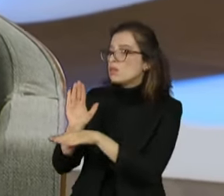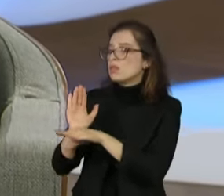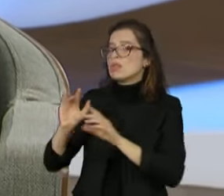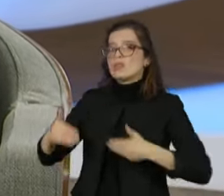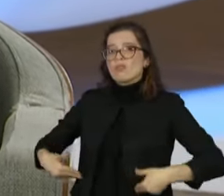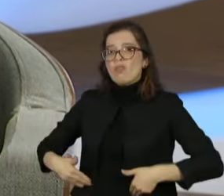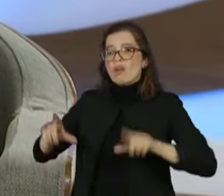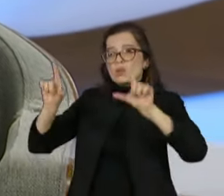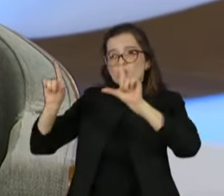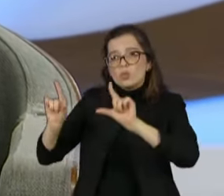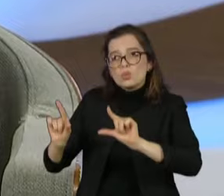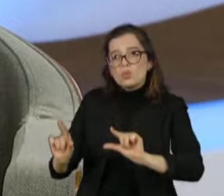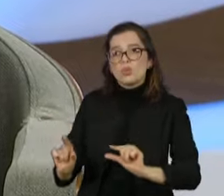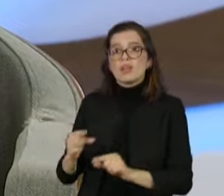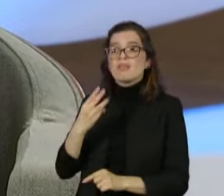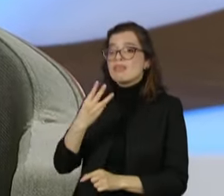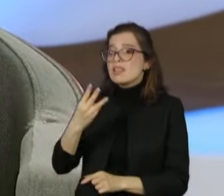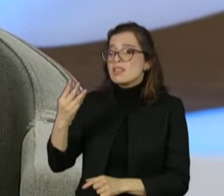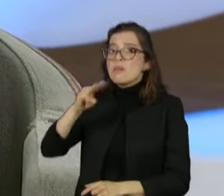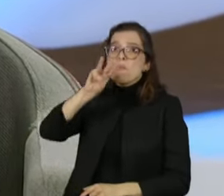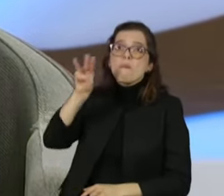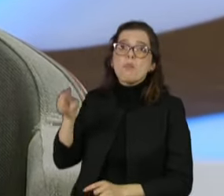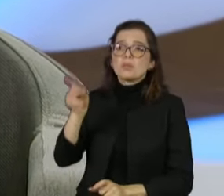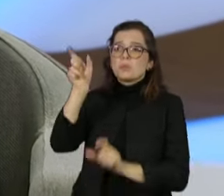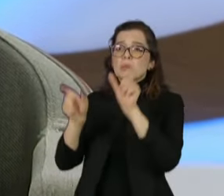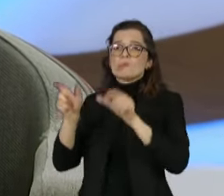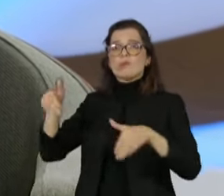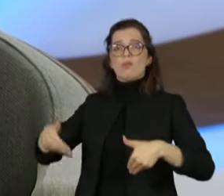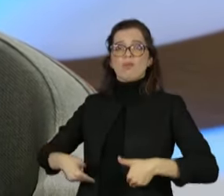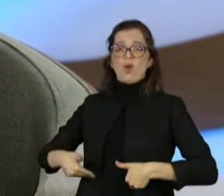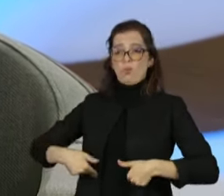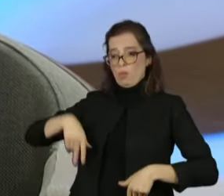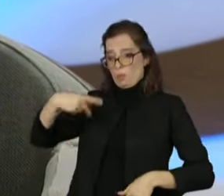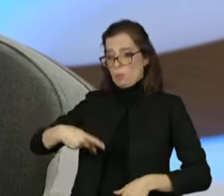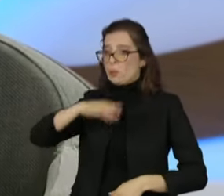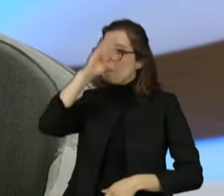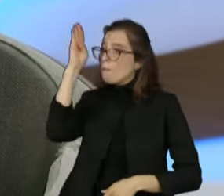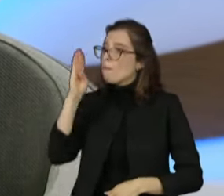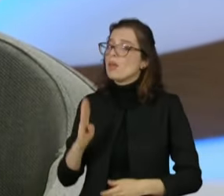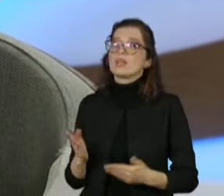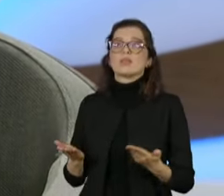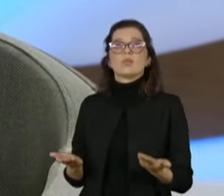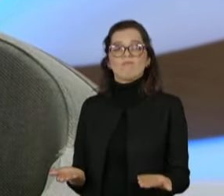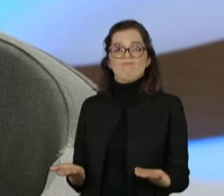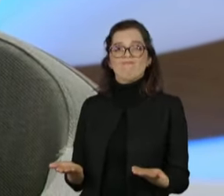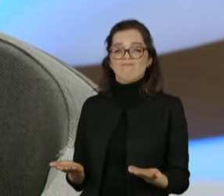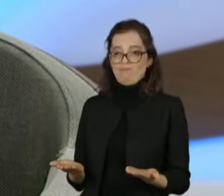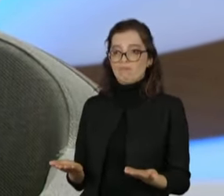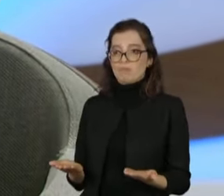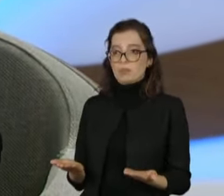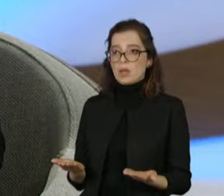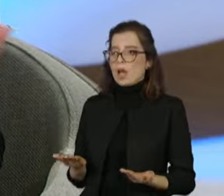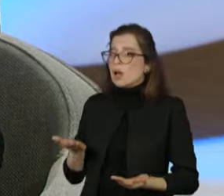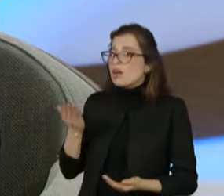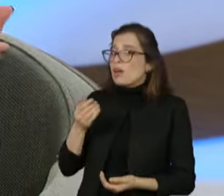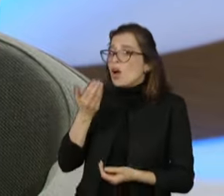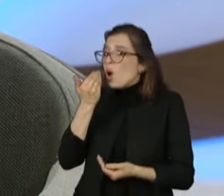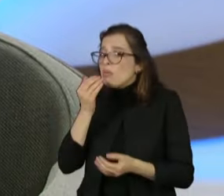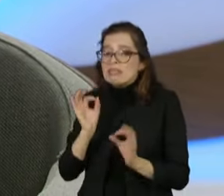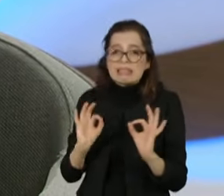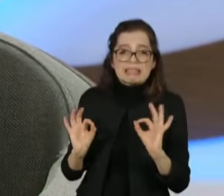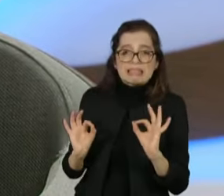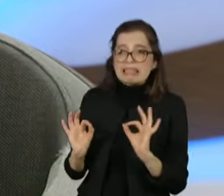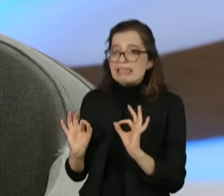de quase 100 milhões, se não for mais, de brasileiros que estão agora, neste momento, com algum tipo de insegurança alimentar, seja leve,